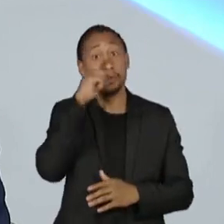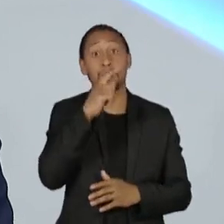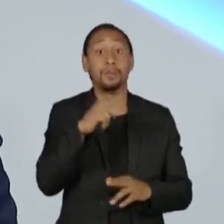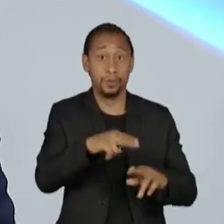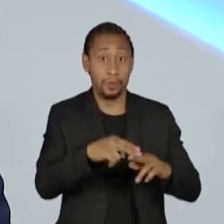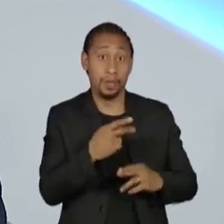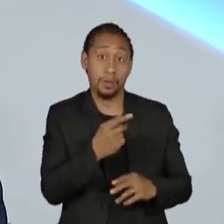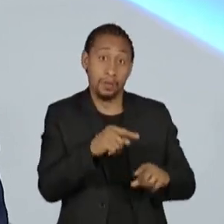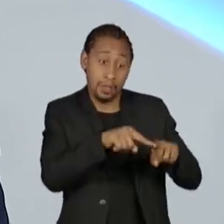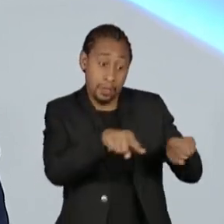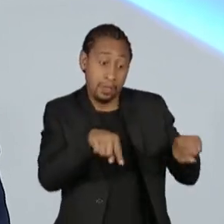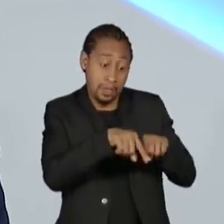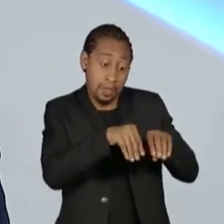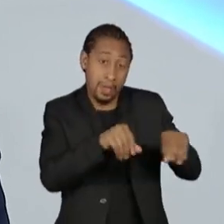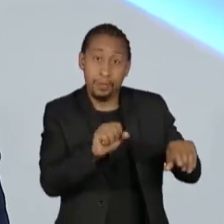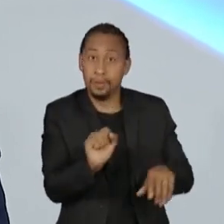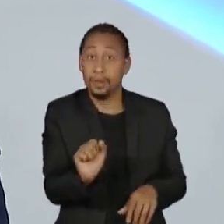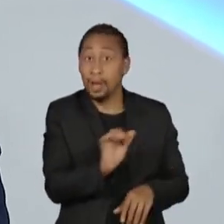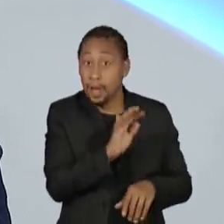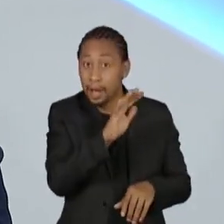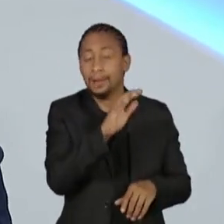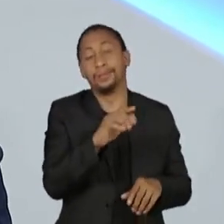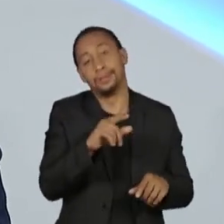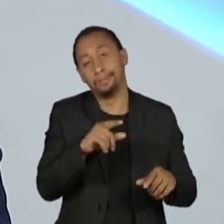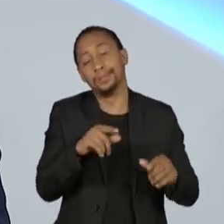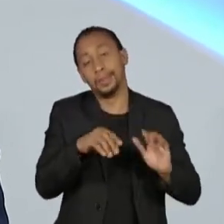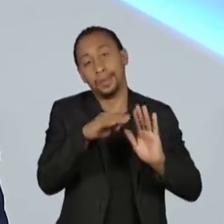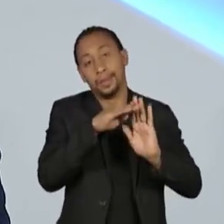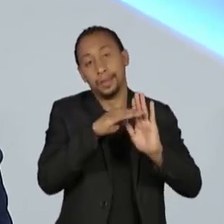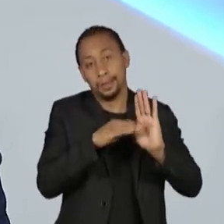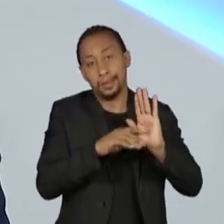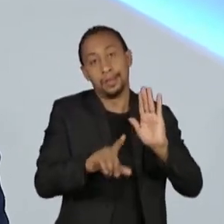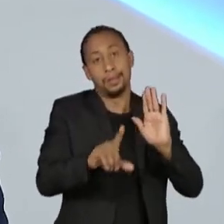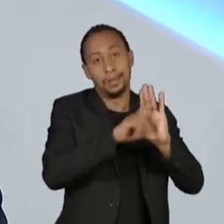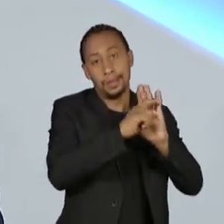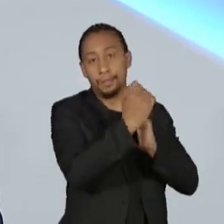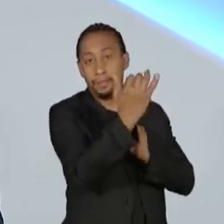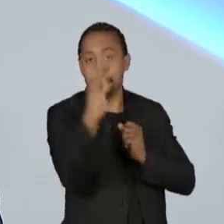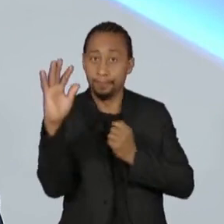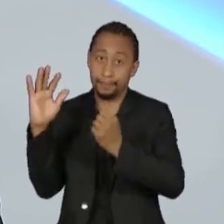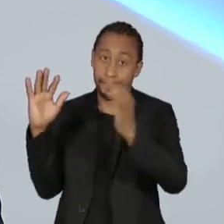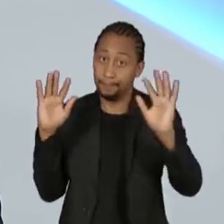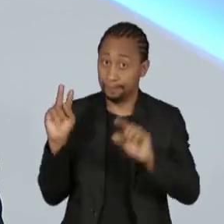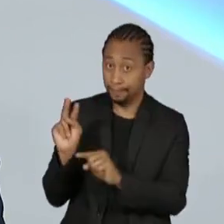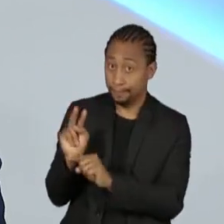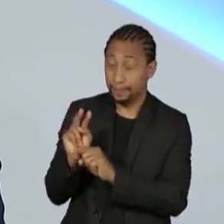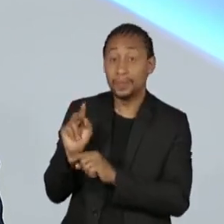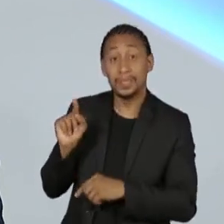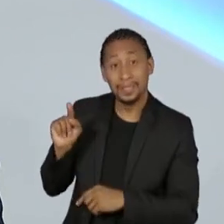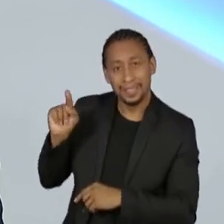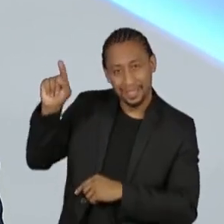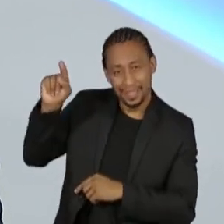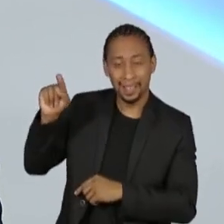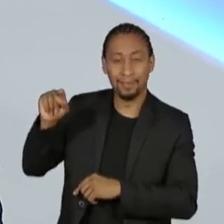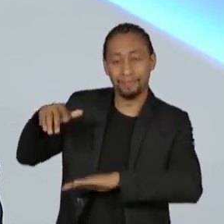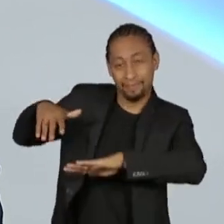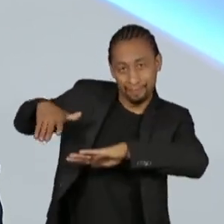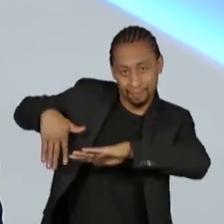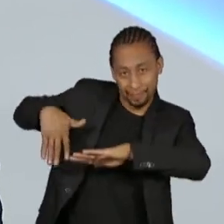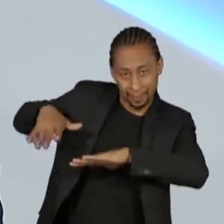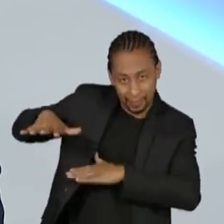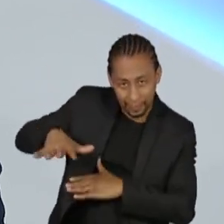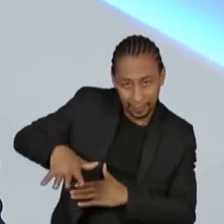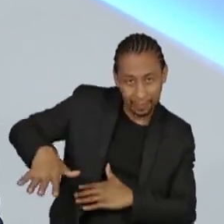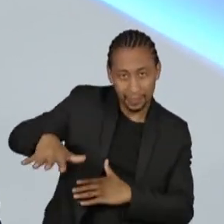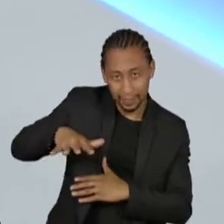ambientais e uma série de outros desafios. Nós temos alguns programas lá na Baixada que foram exitosos. Fizemos um investimento grande